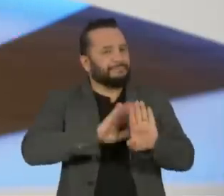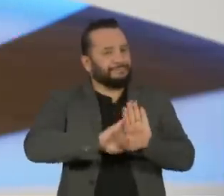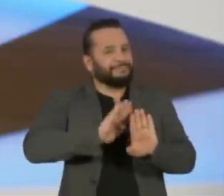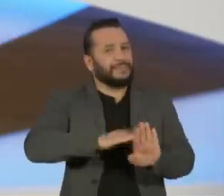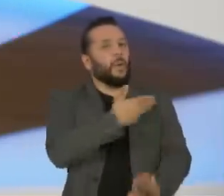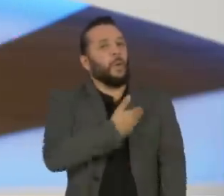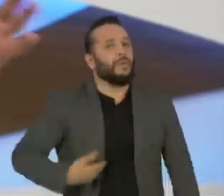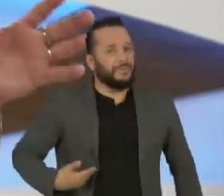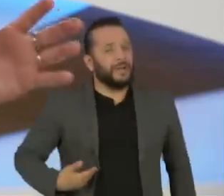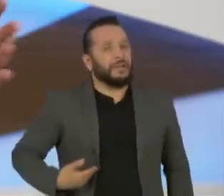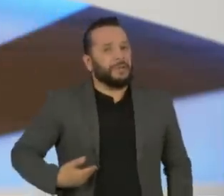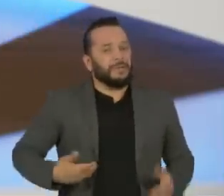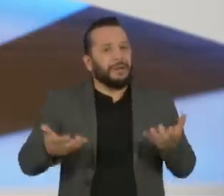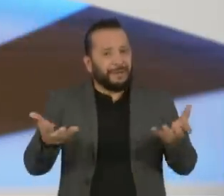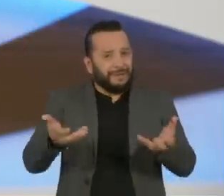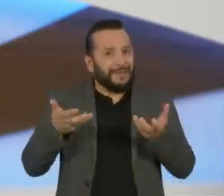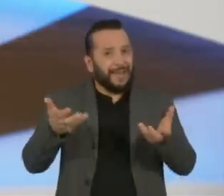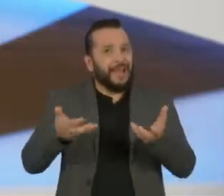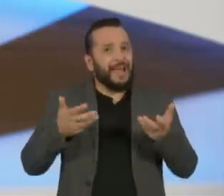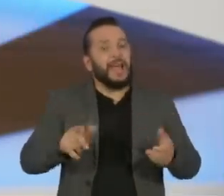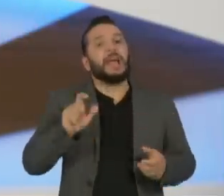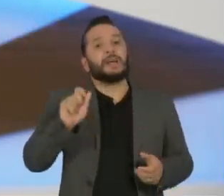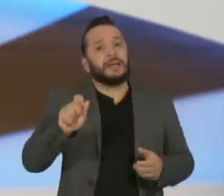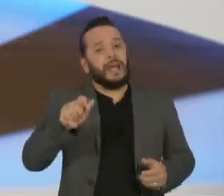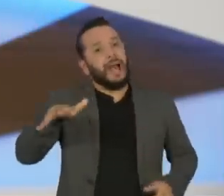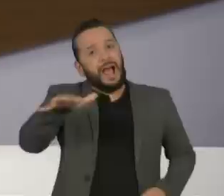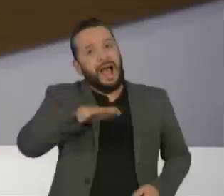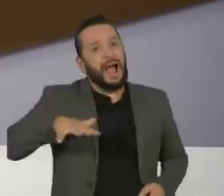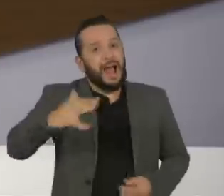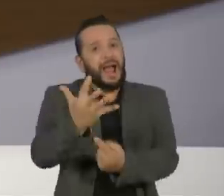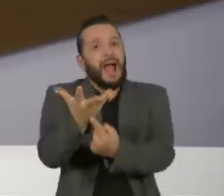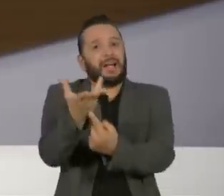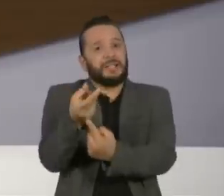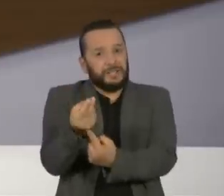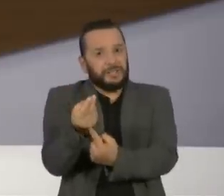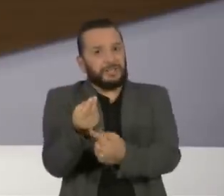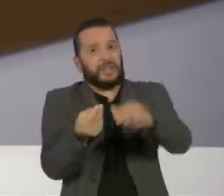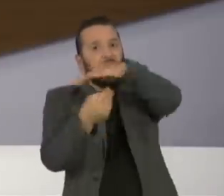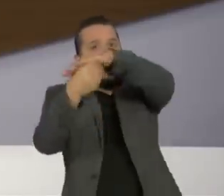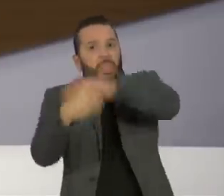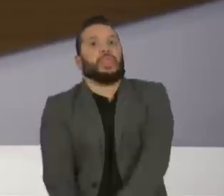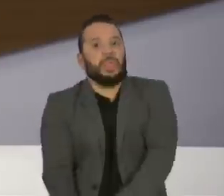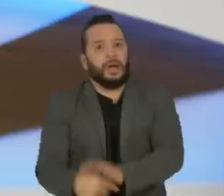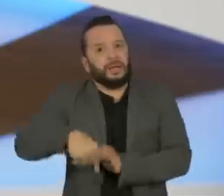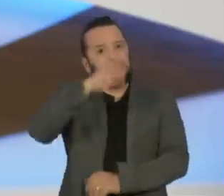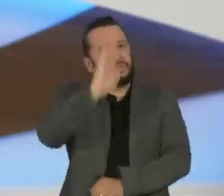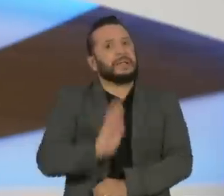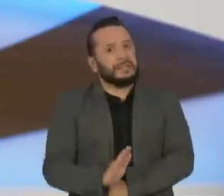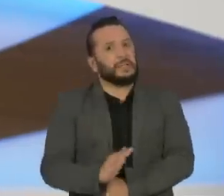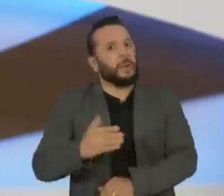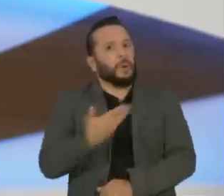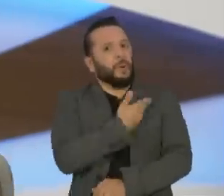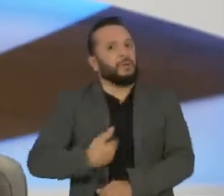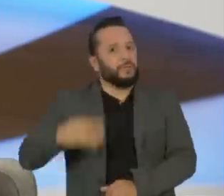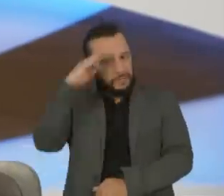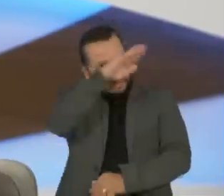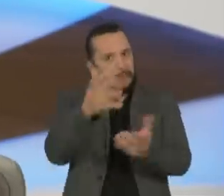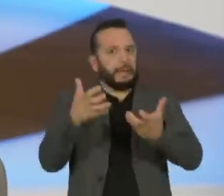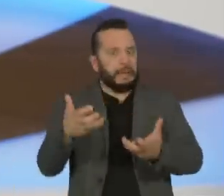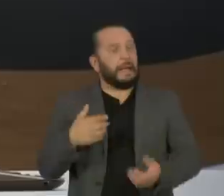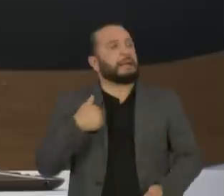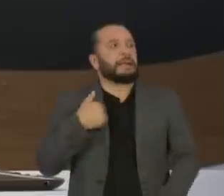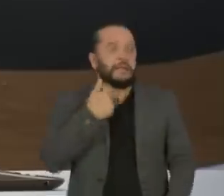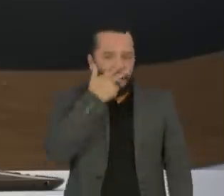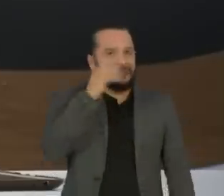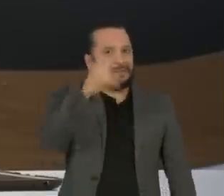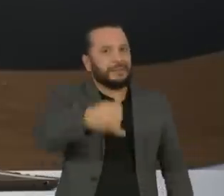governo destruir completamente a classe artística no Brasil. Então, é essa, mais ou menos, a situação que nós estamos vivendo.